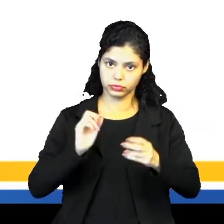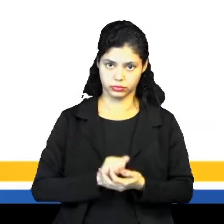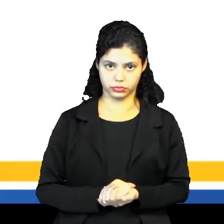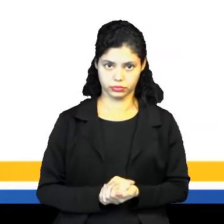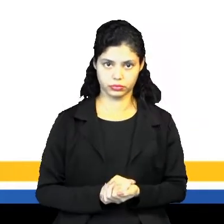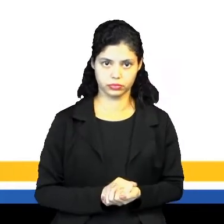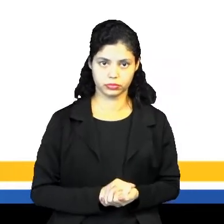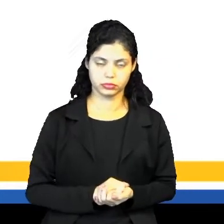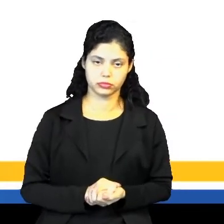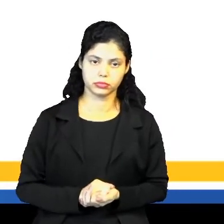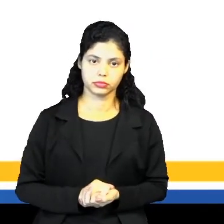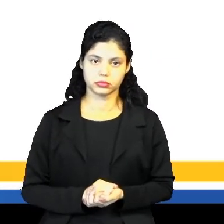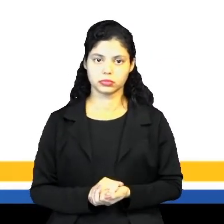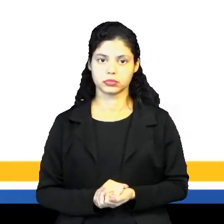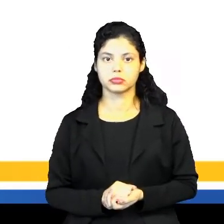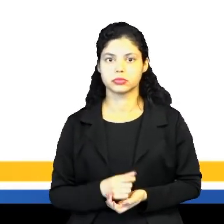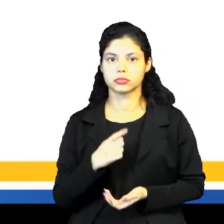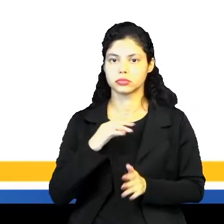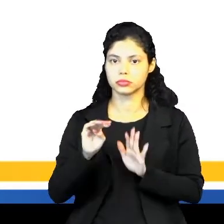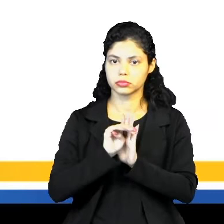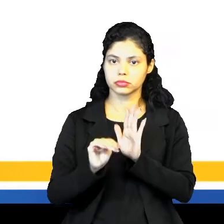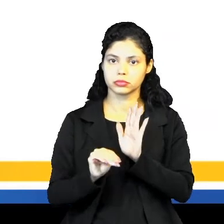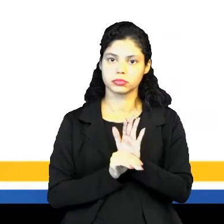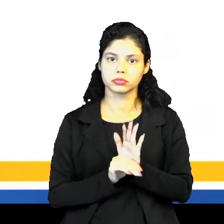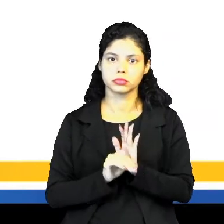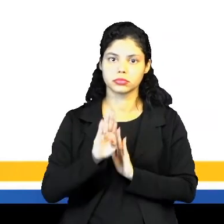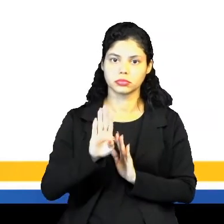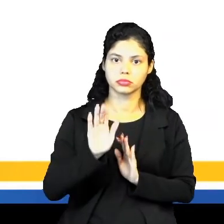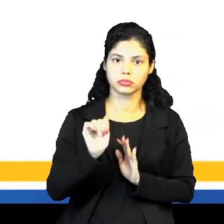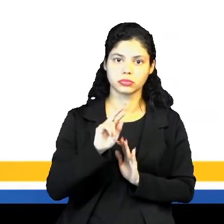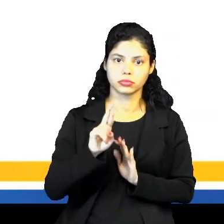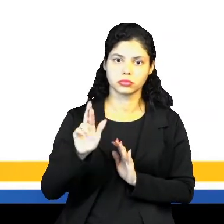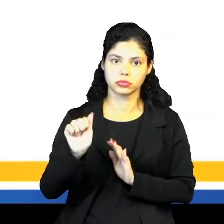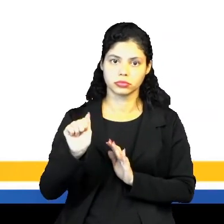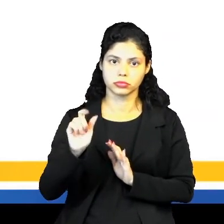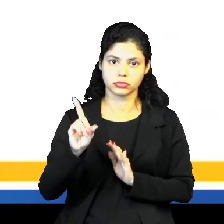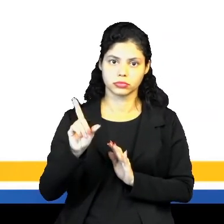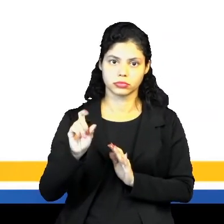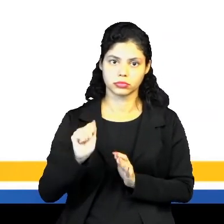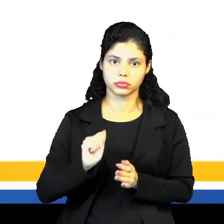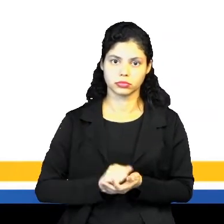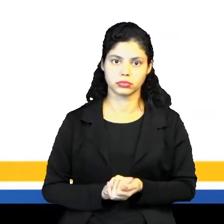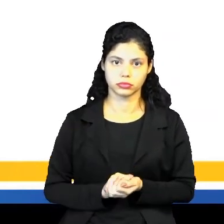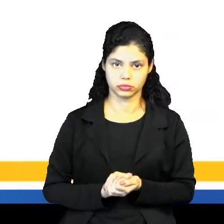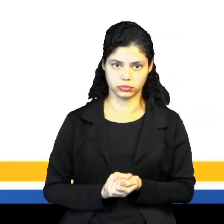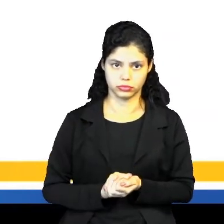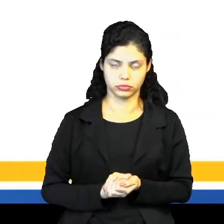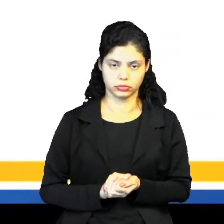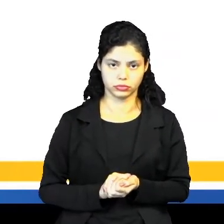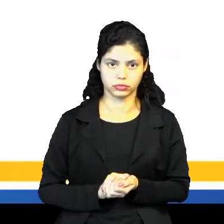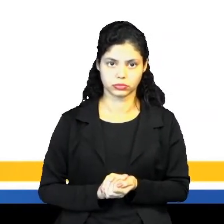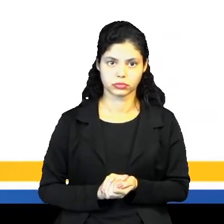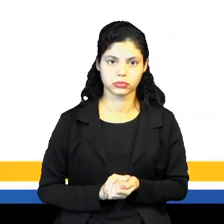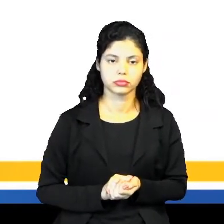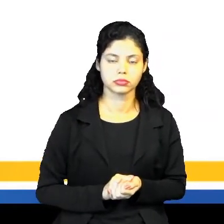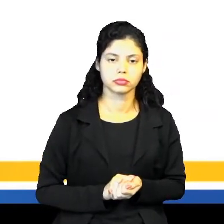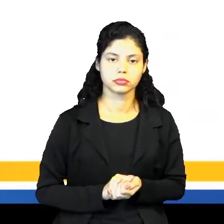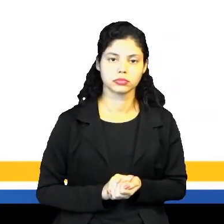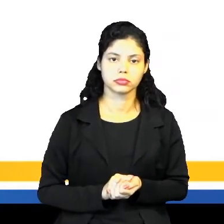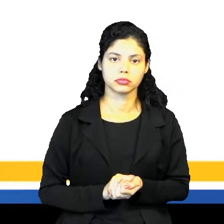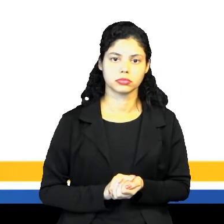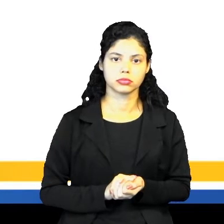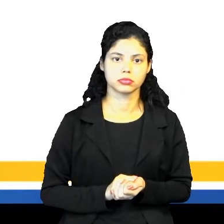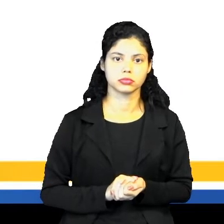né? Aí nós temos, abaixo do título, a barrada. Barrada, galera. Mas nada mais é do que...